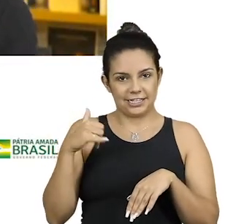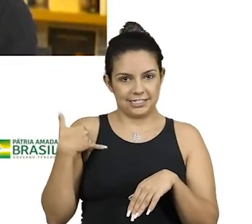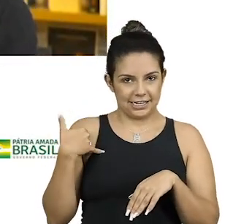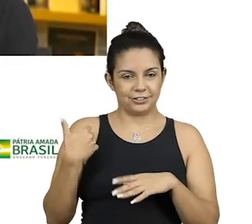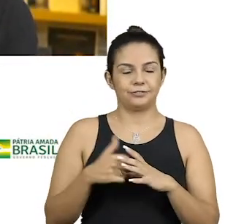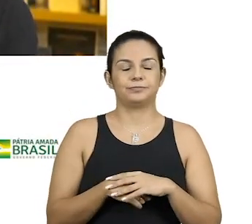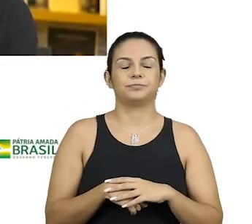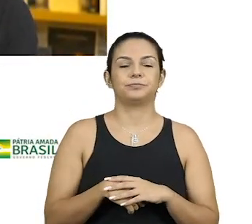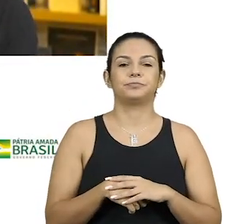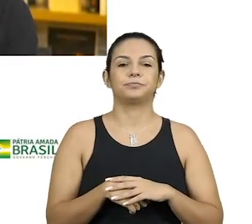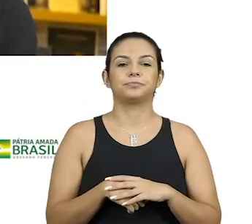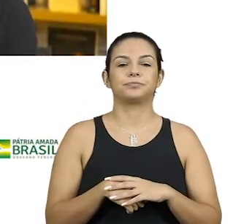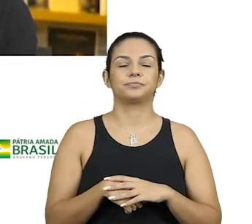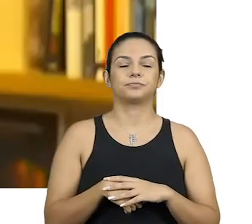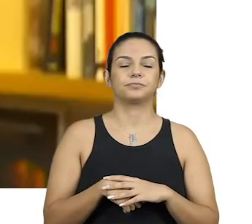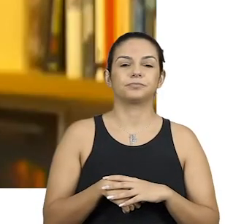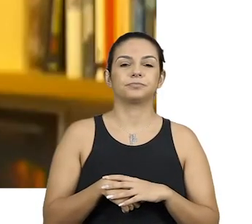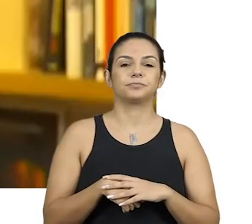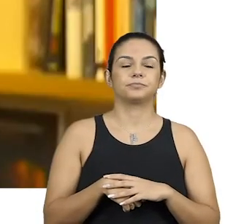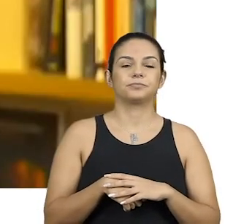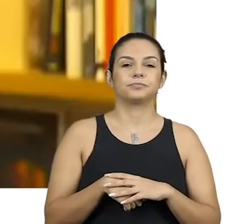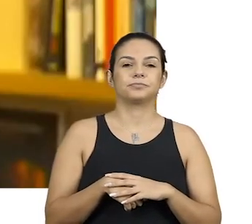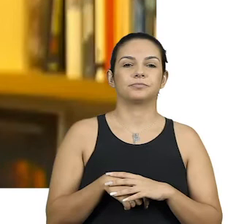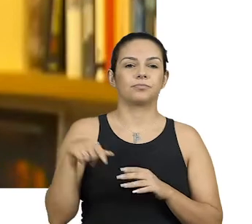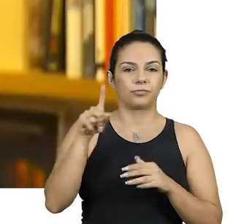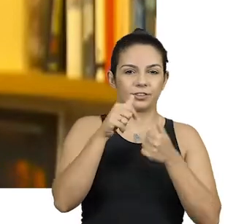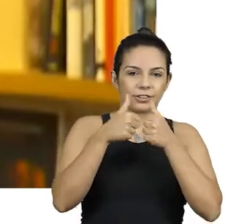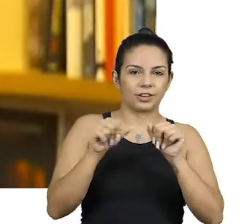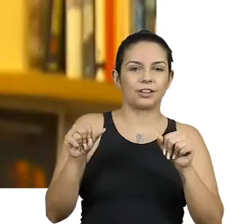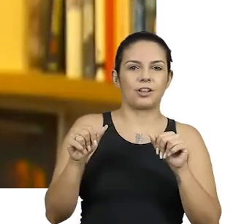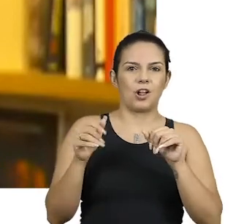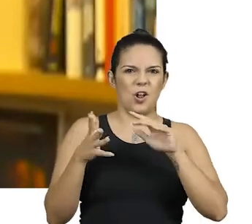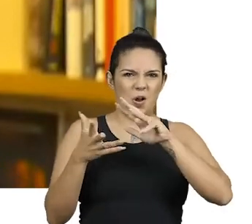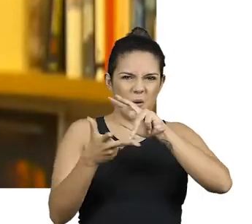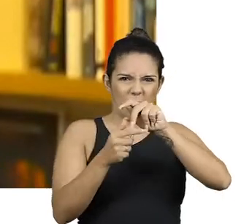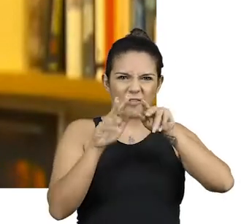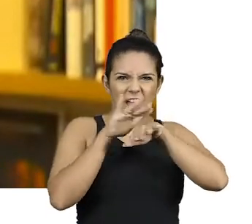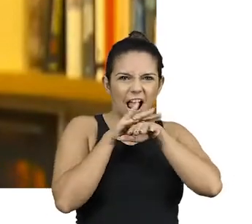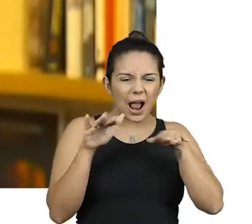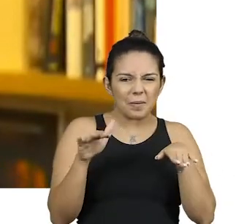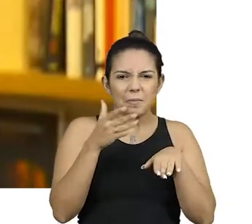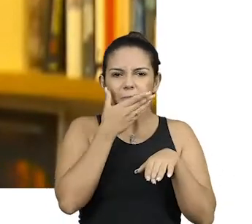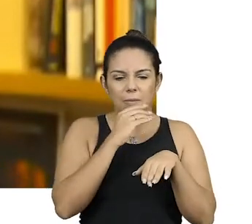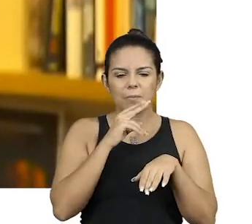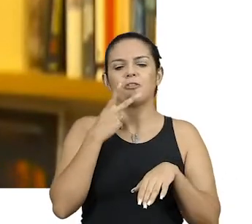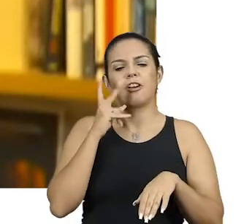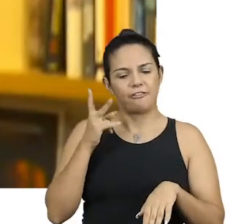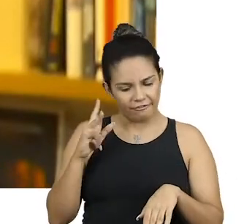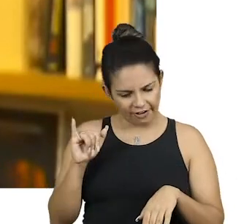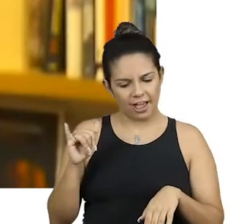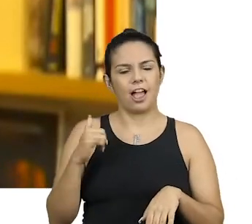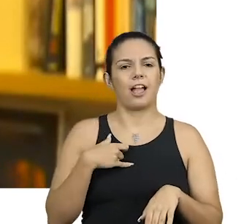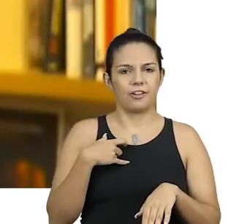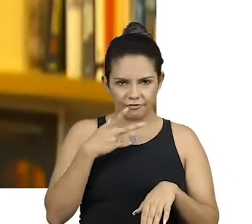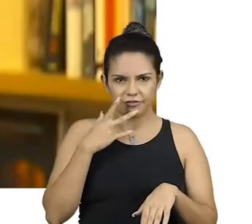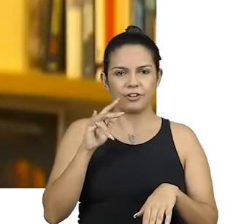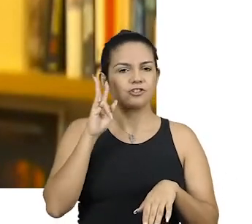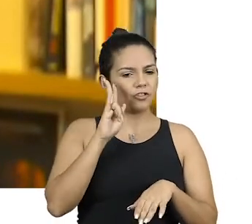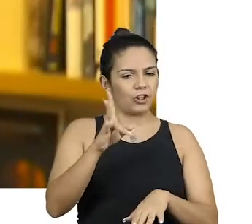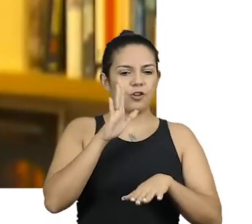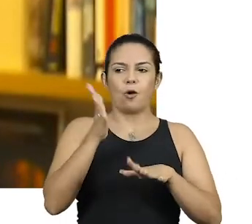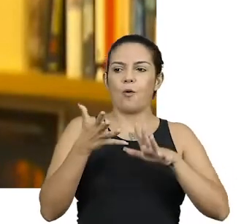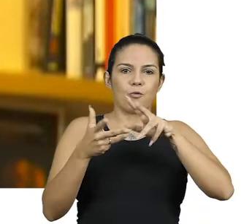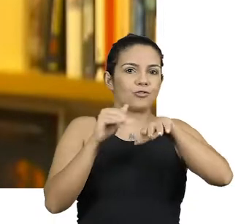E eles ficavam, mas o mundo vai acabar mesmo? Eu falei, vai. Eu mesmo já vi o mundo acabar várias vezes. E aí nós fomos